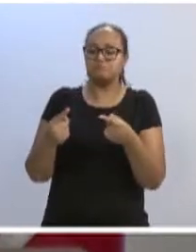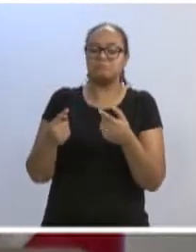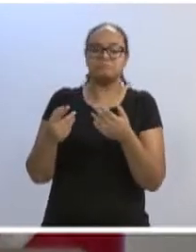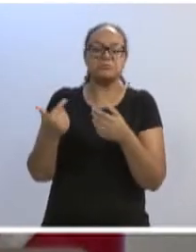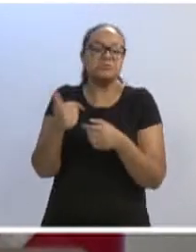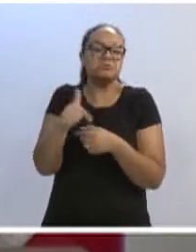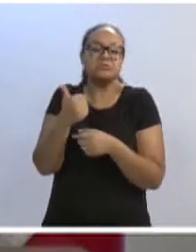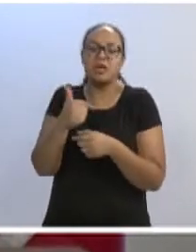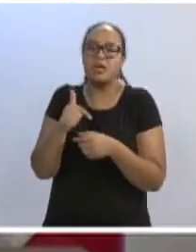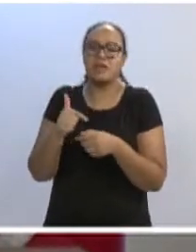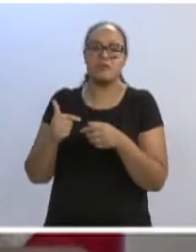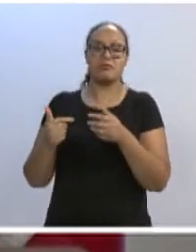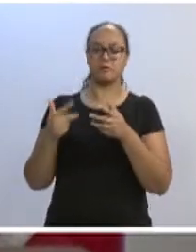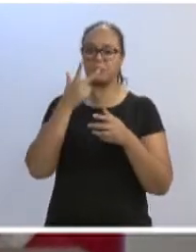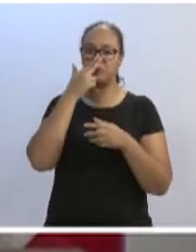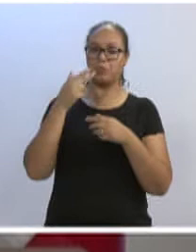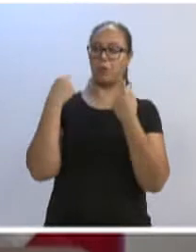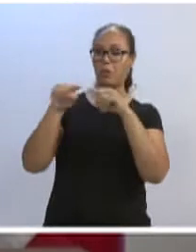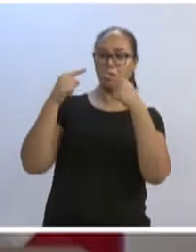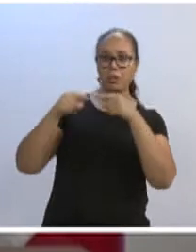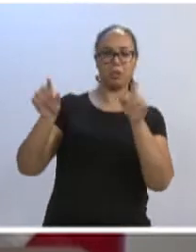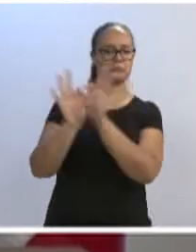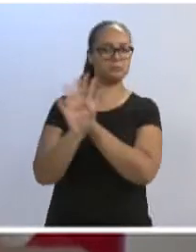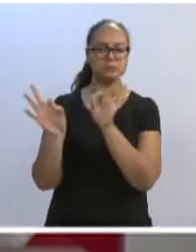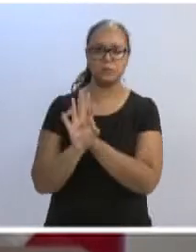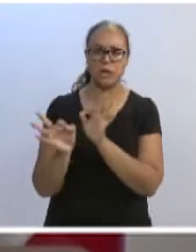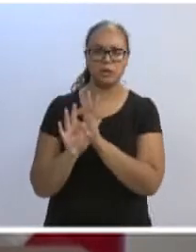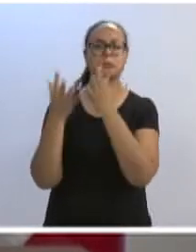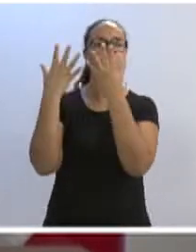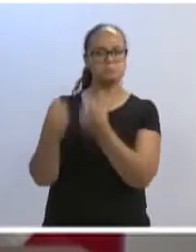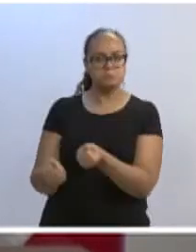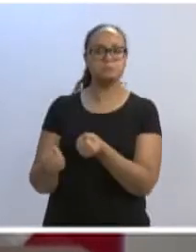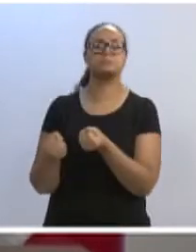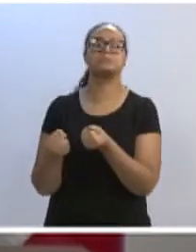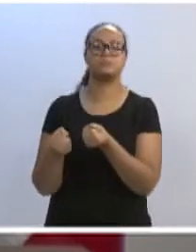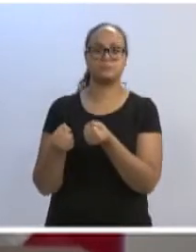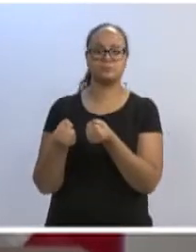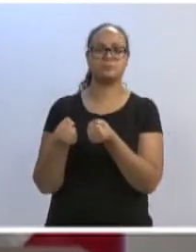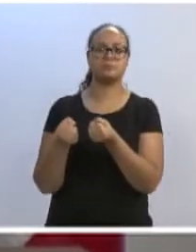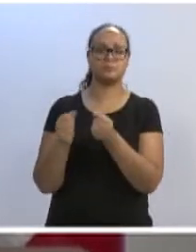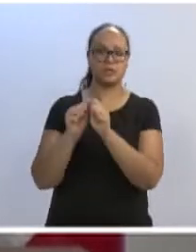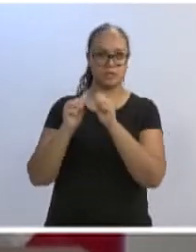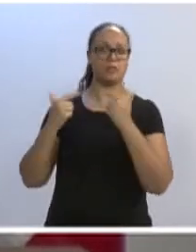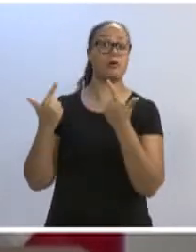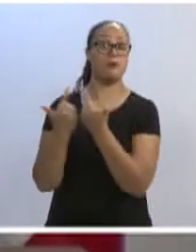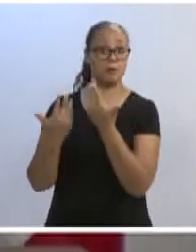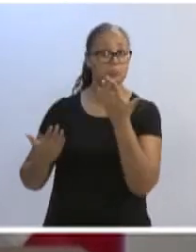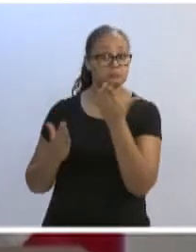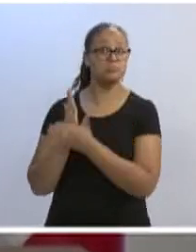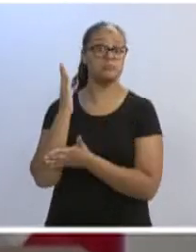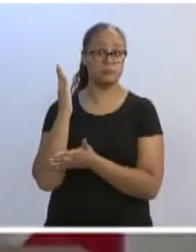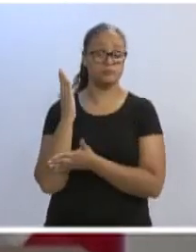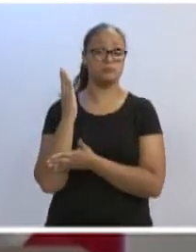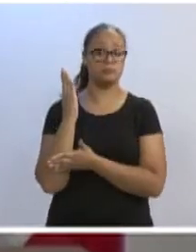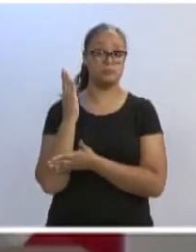questionamentos da base do governo, líder do governo, lá na Assembleia. E veja a irresponsabilidade parlamentar.